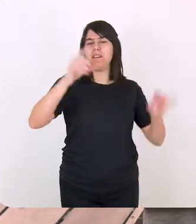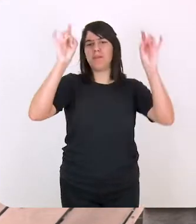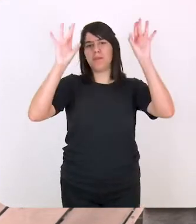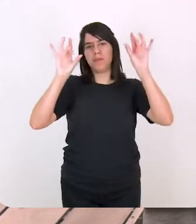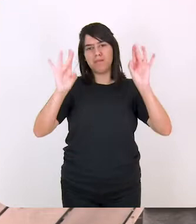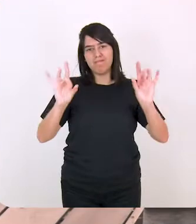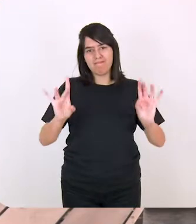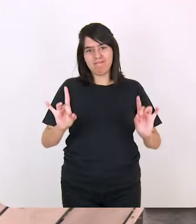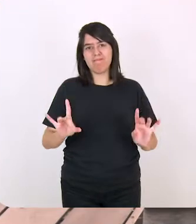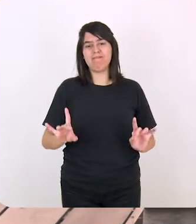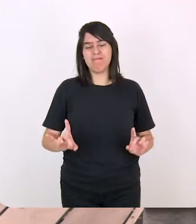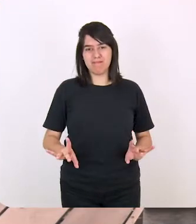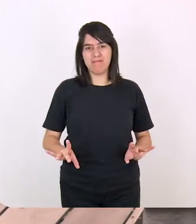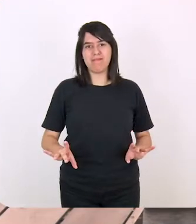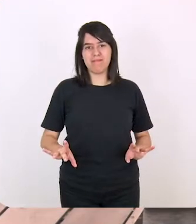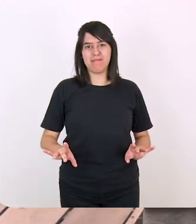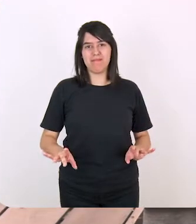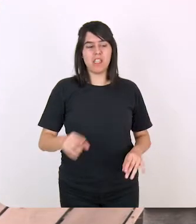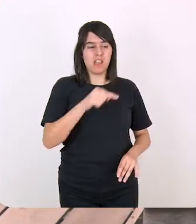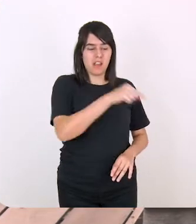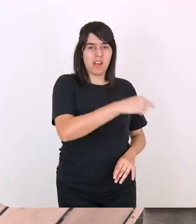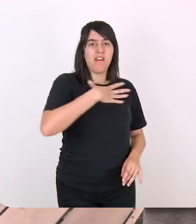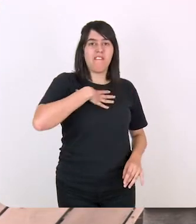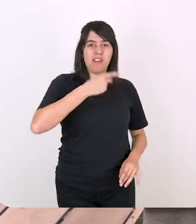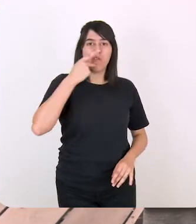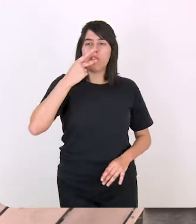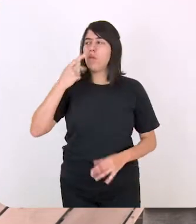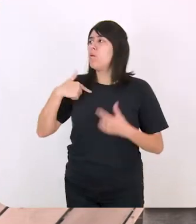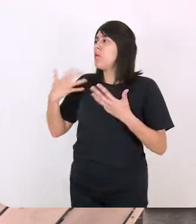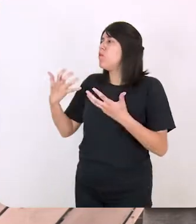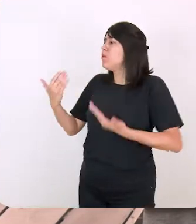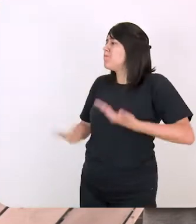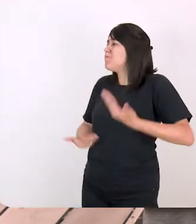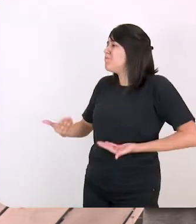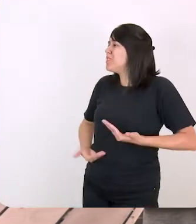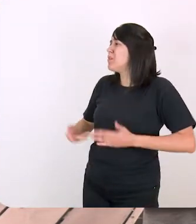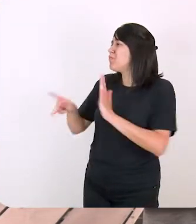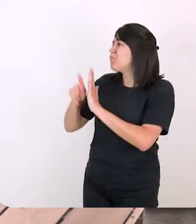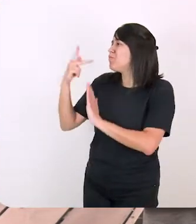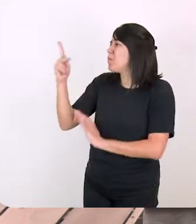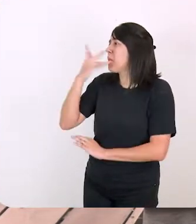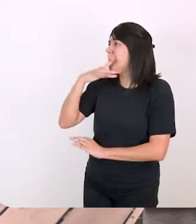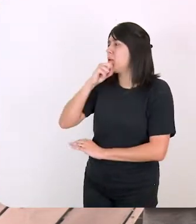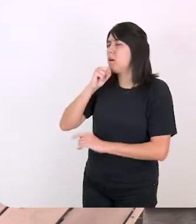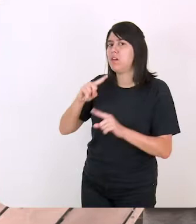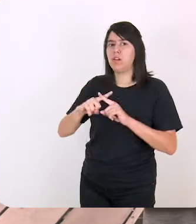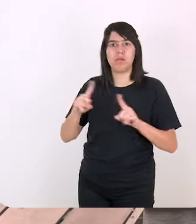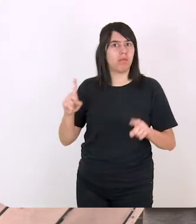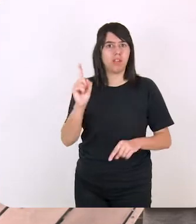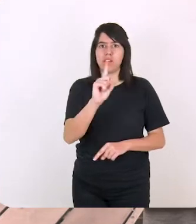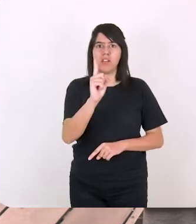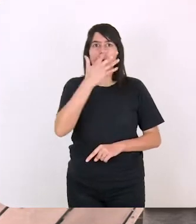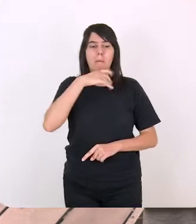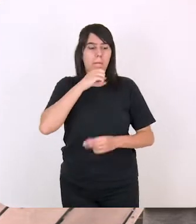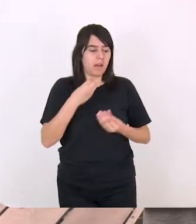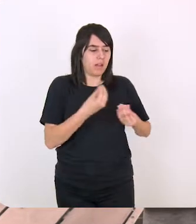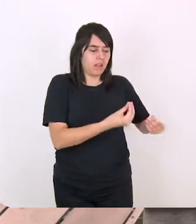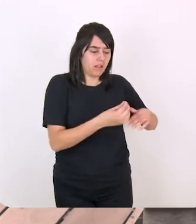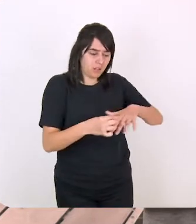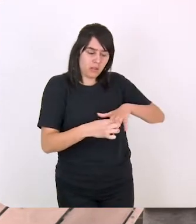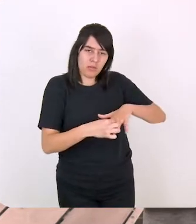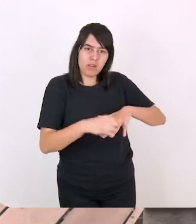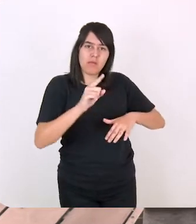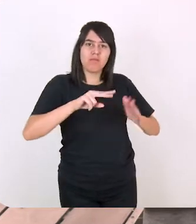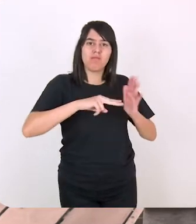considerado como filho. Ele pediu pra ser um simples ajudante do pai, mas não. O anel significa, sim, a